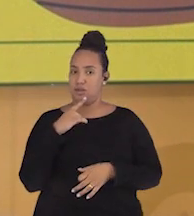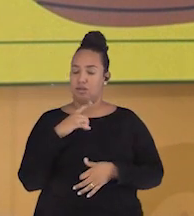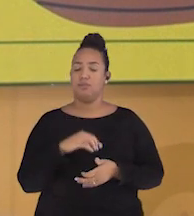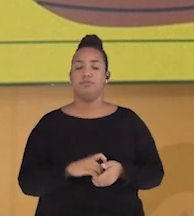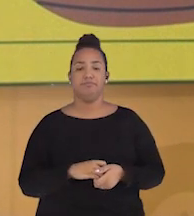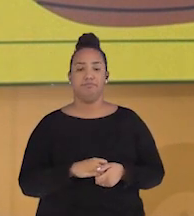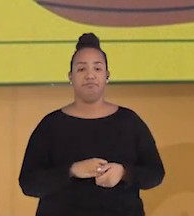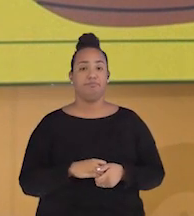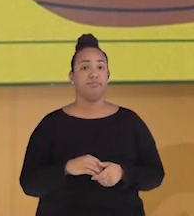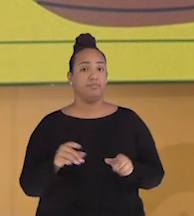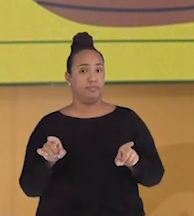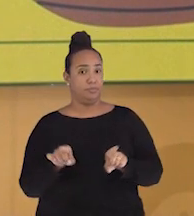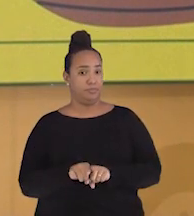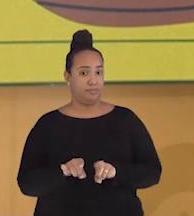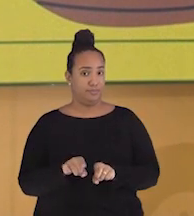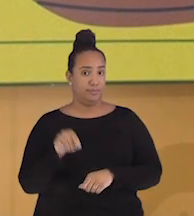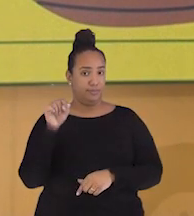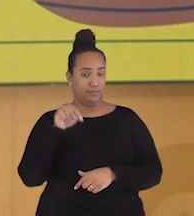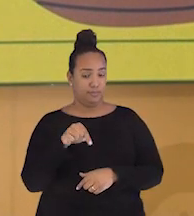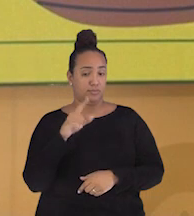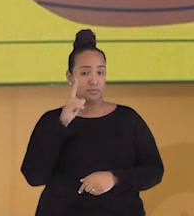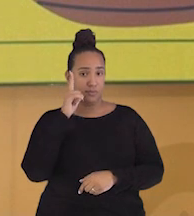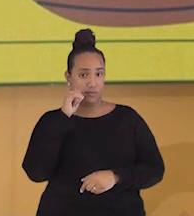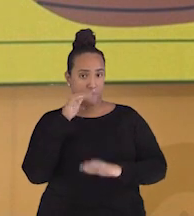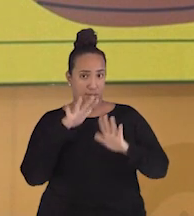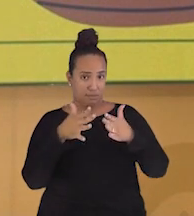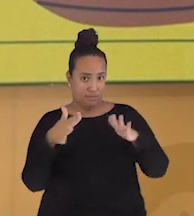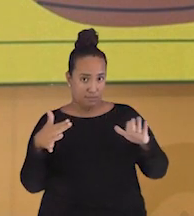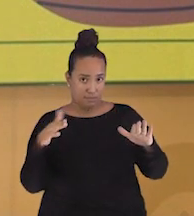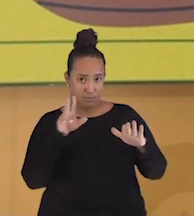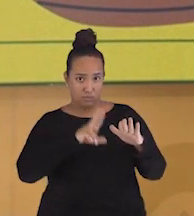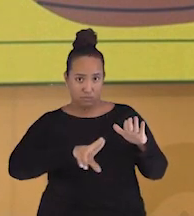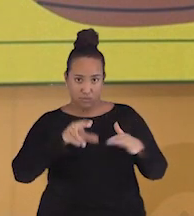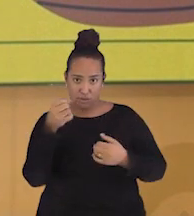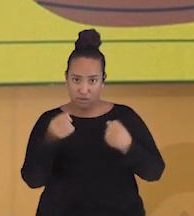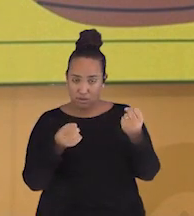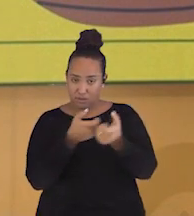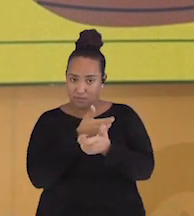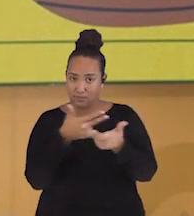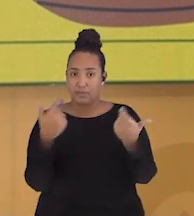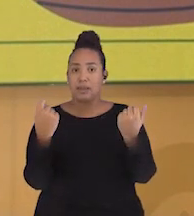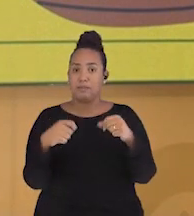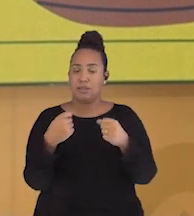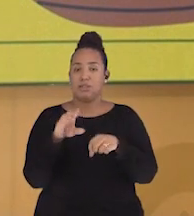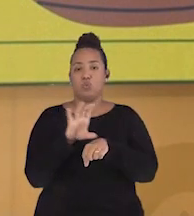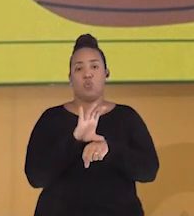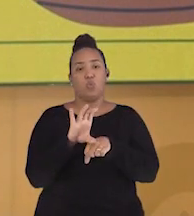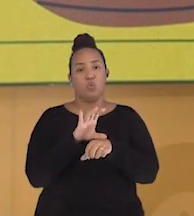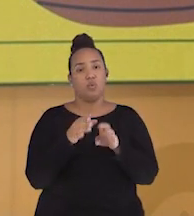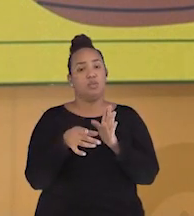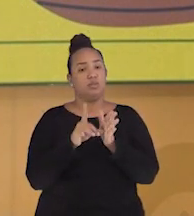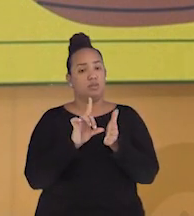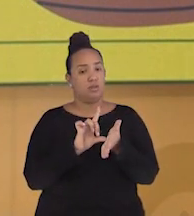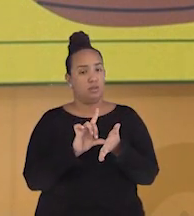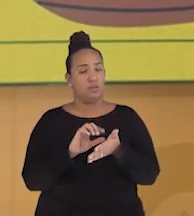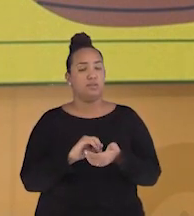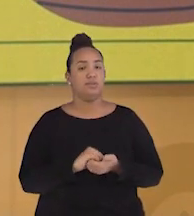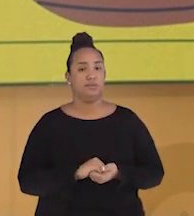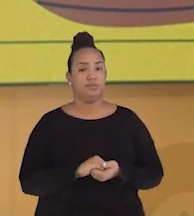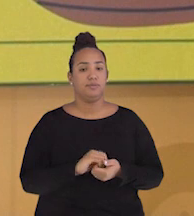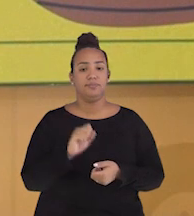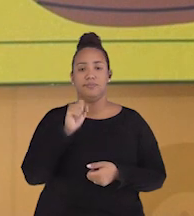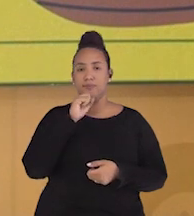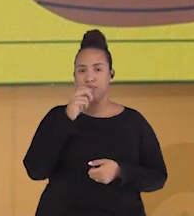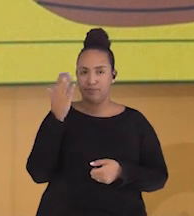pilotar esses meios de transporte aquáticos, é muito necessário fazer um curso. Há alguns anos atrás,